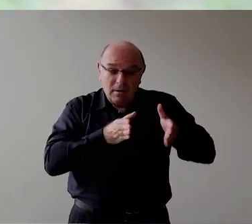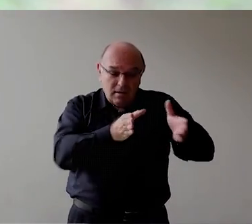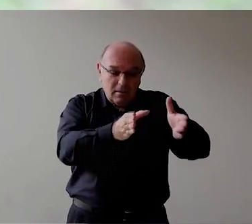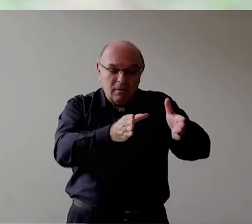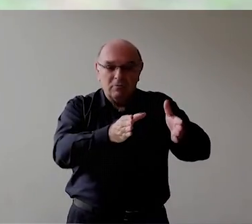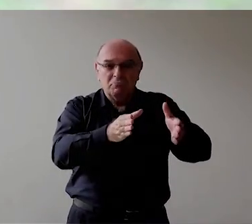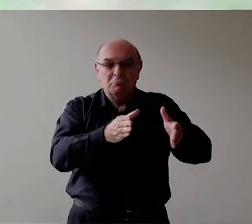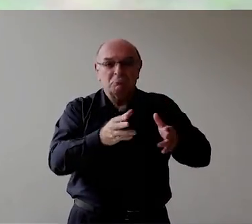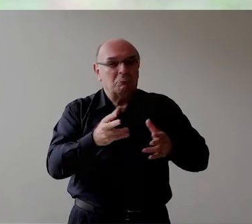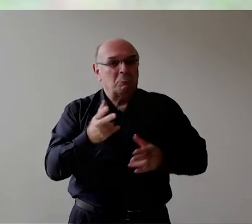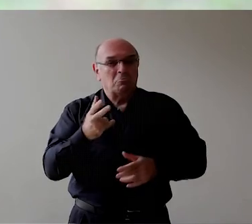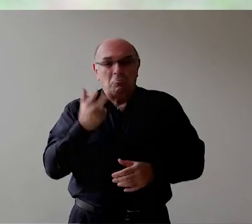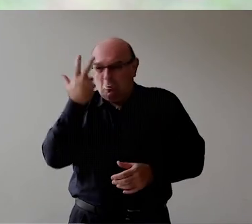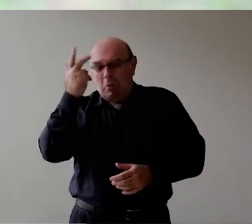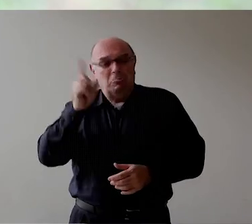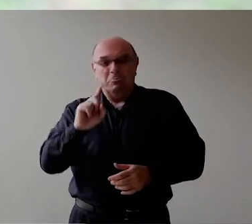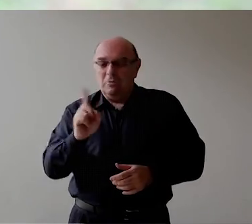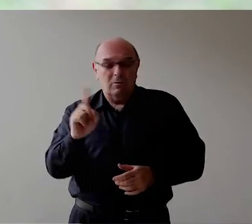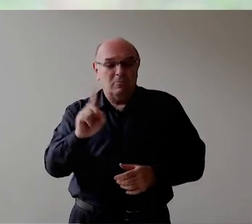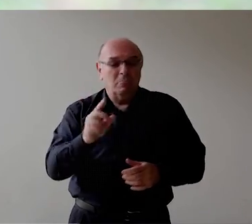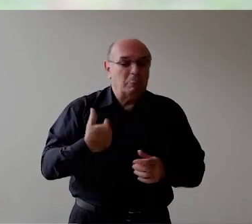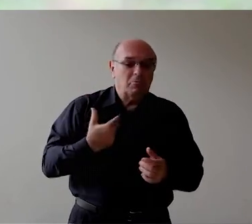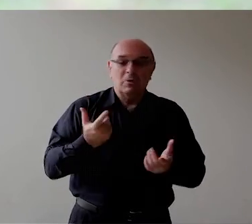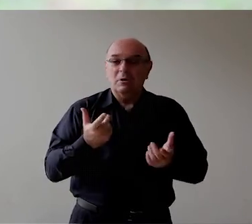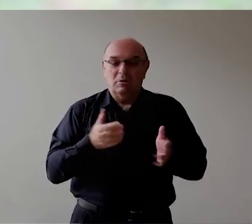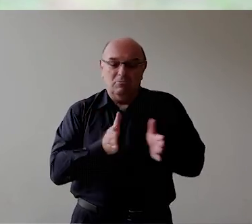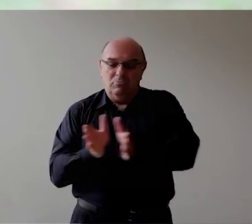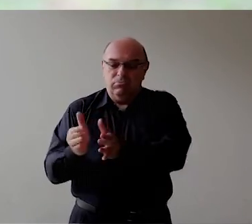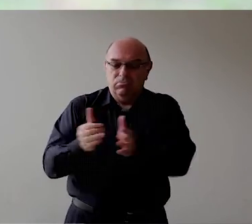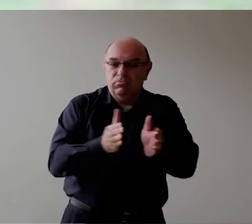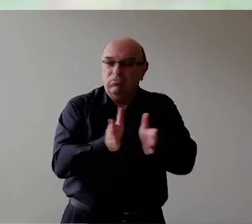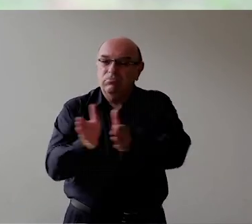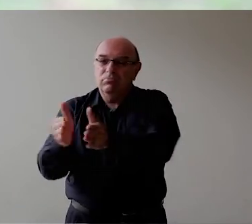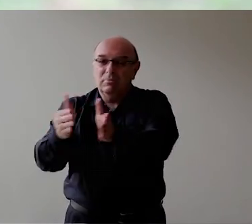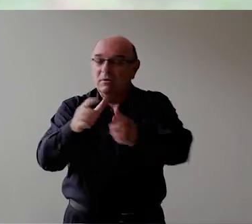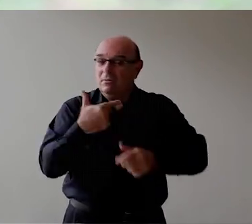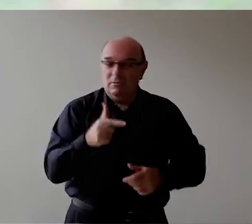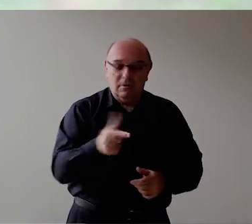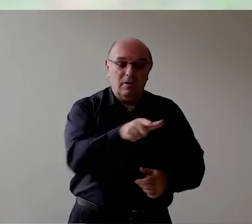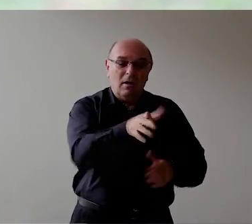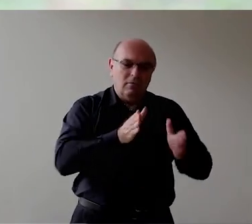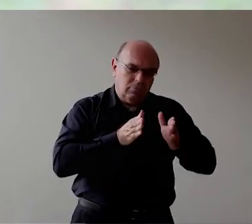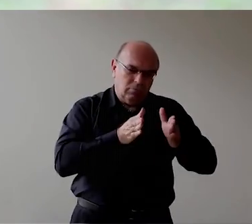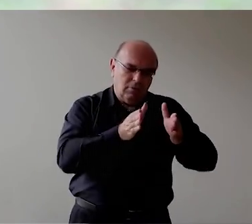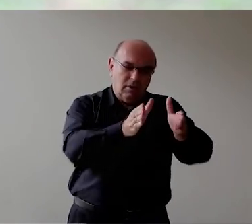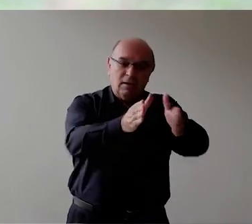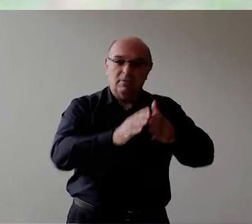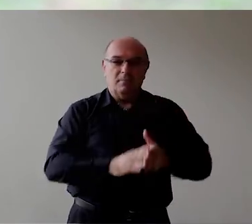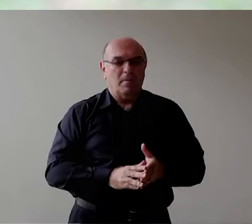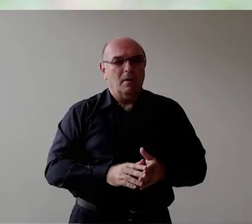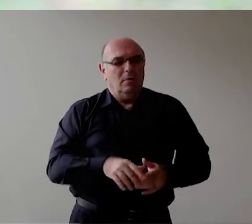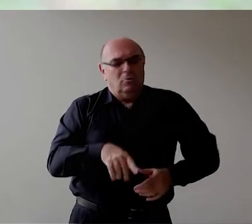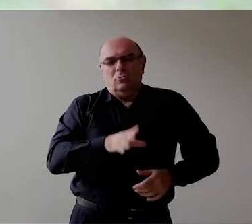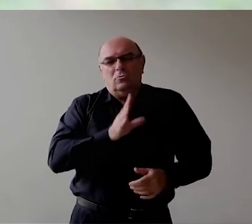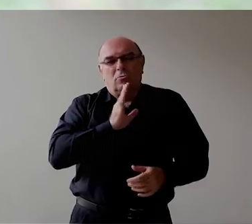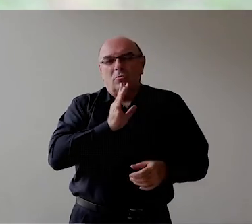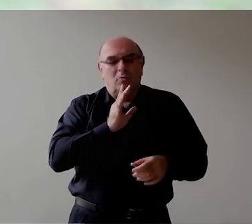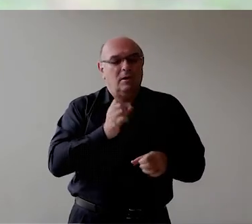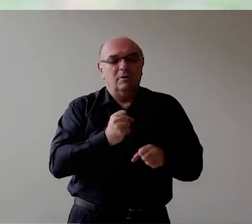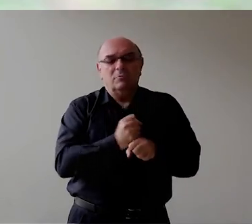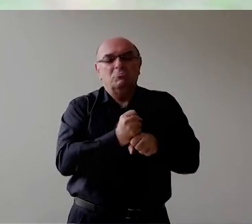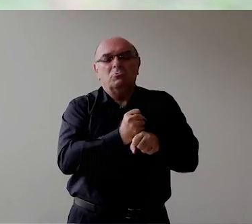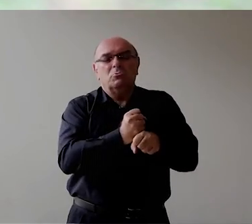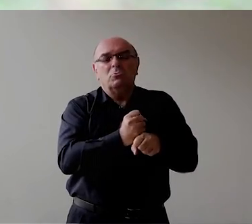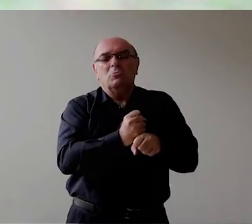natural Não parece com Interferência natural Onde eles De fato Eles construíram Não se sabe O tempo